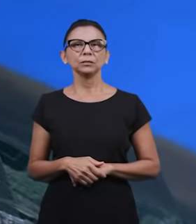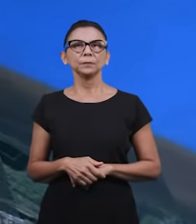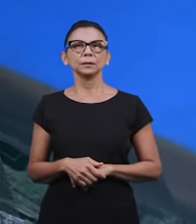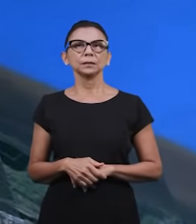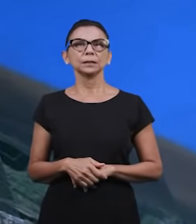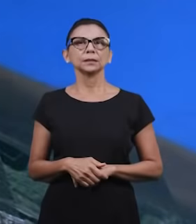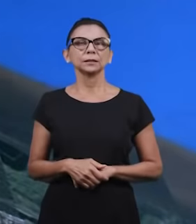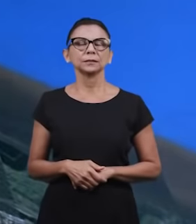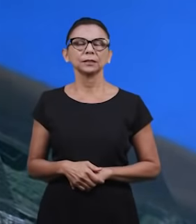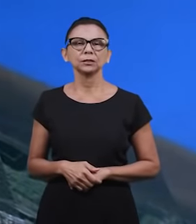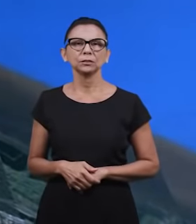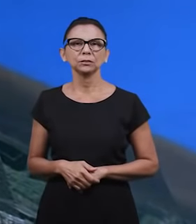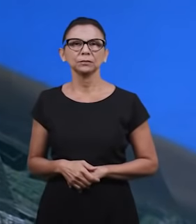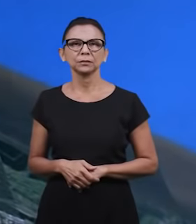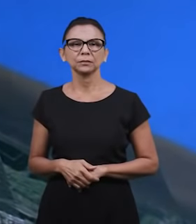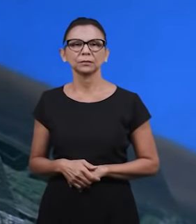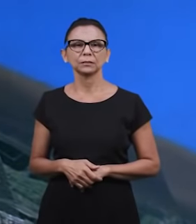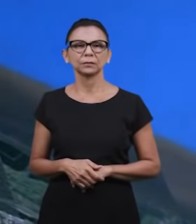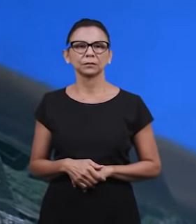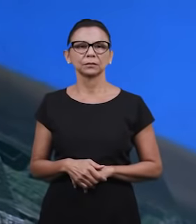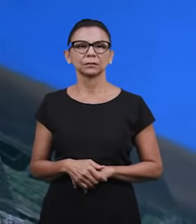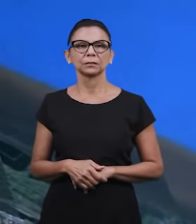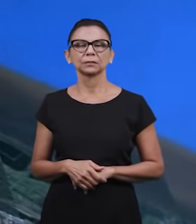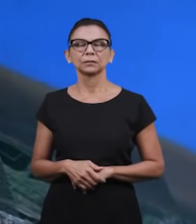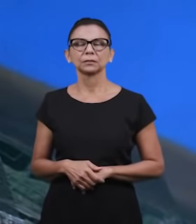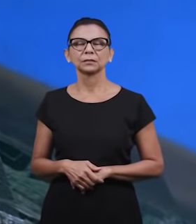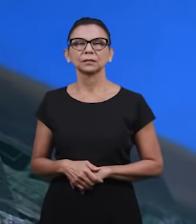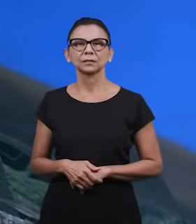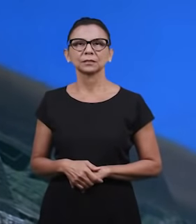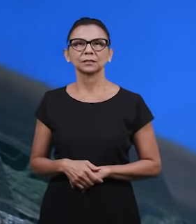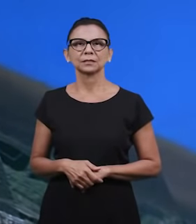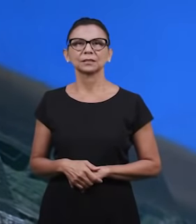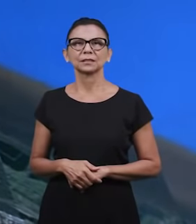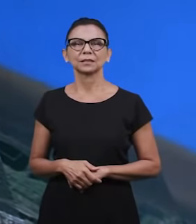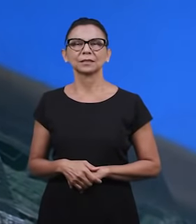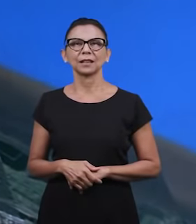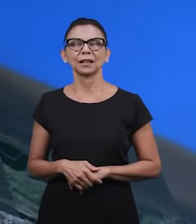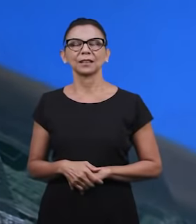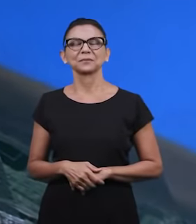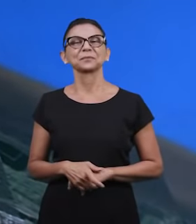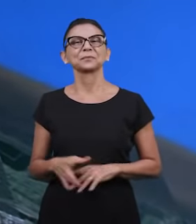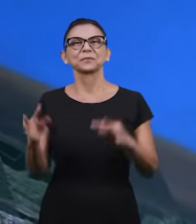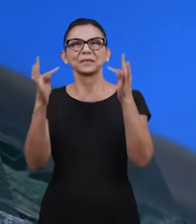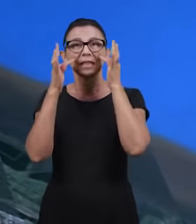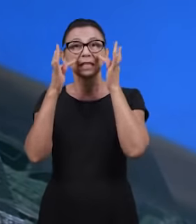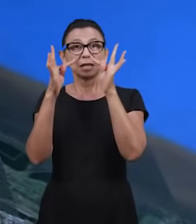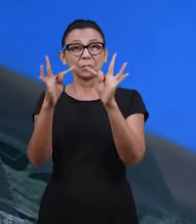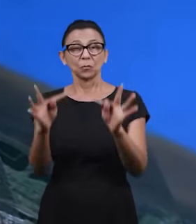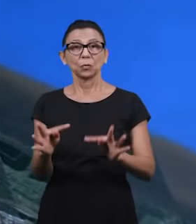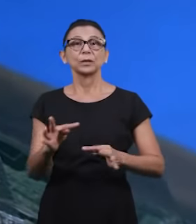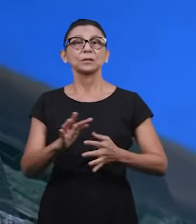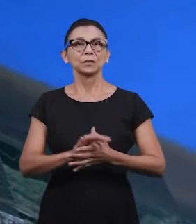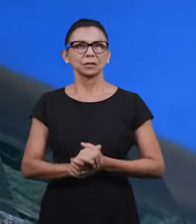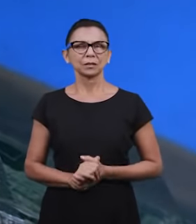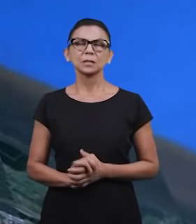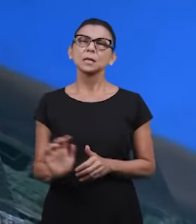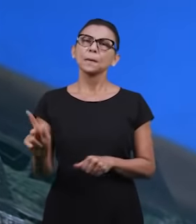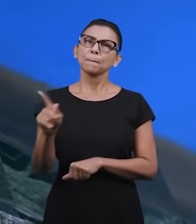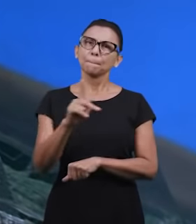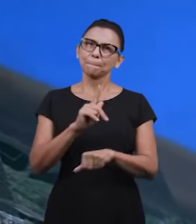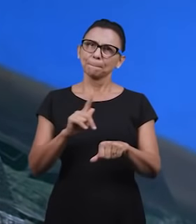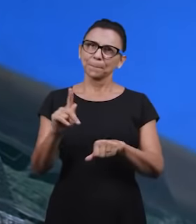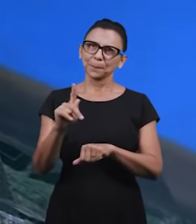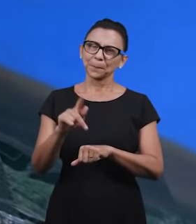Agora, irmãos, nós vamos passar a nossa transmissão dos testemunhos recebidos de dois países que têm sido para nós,